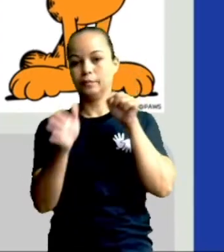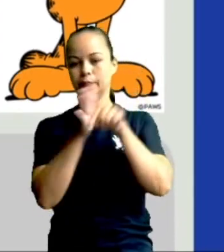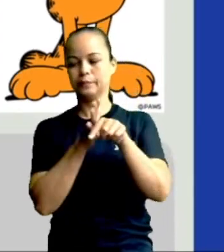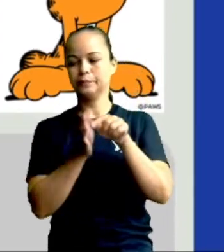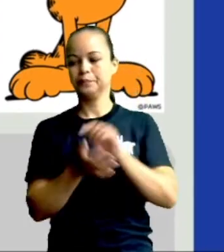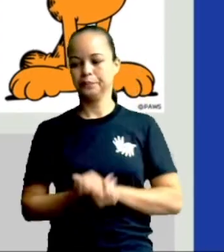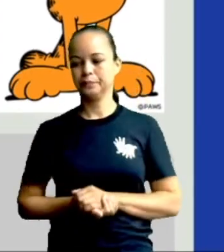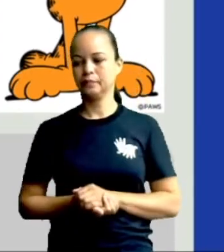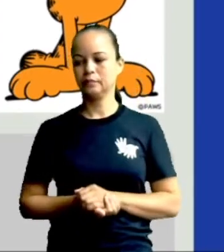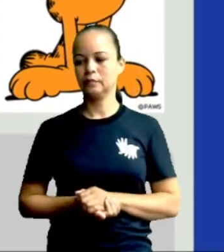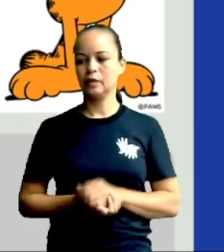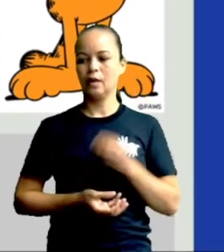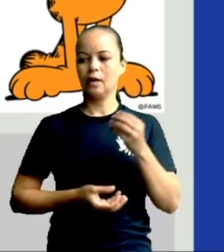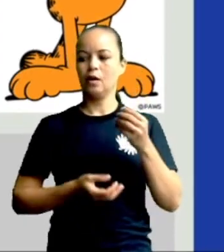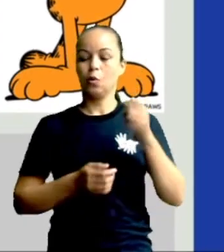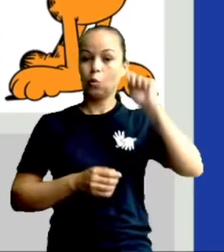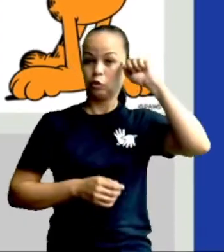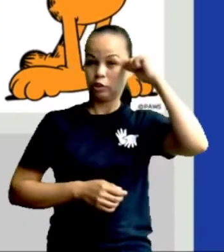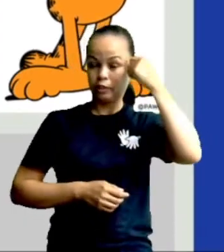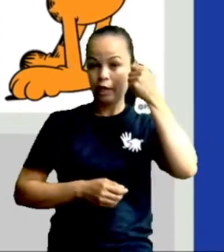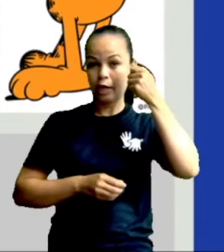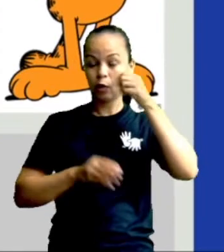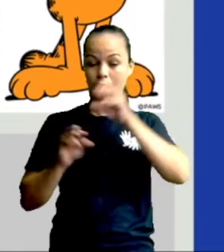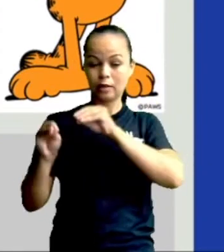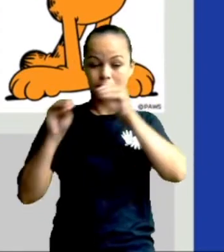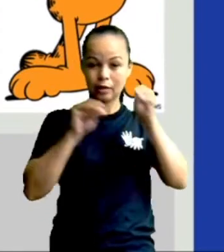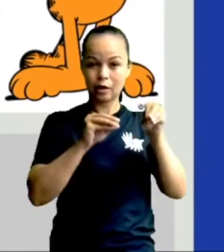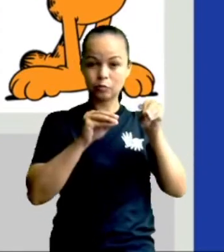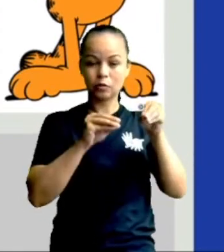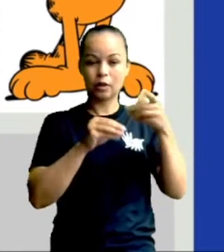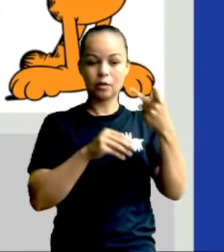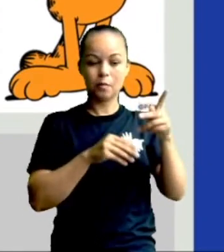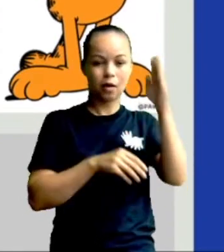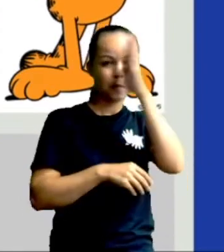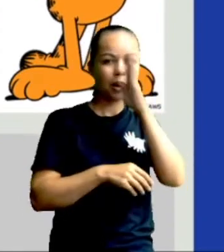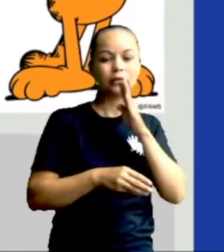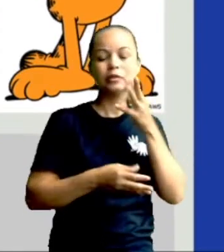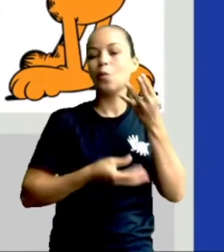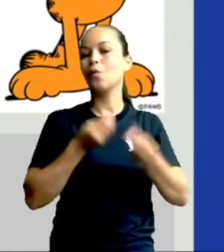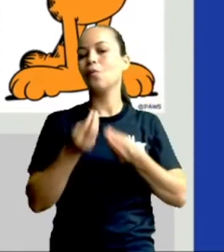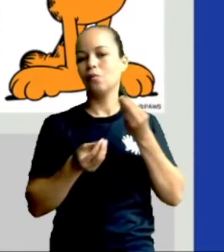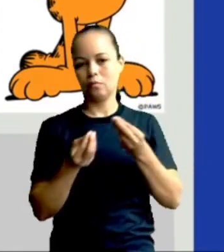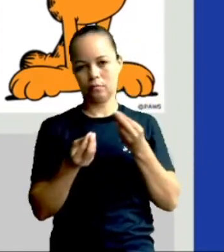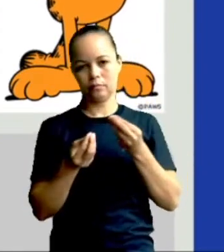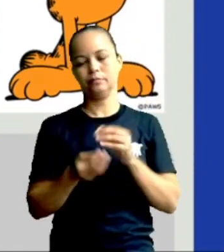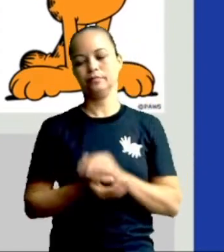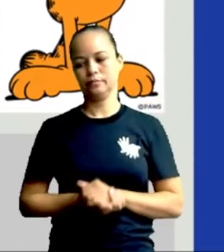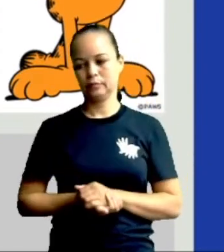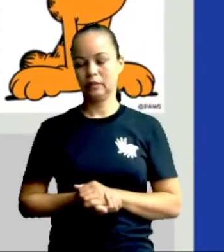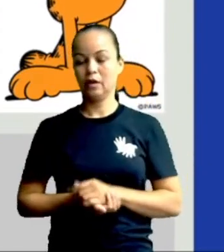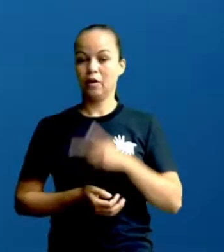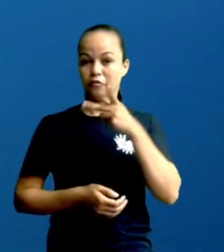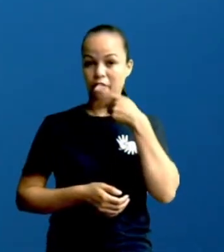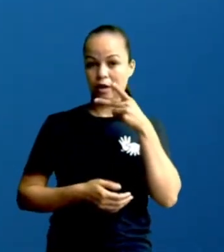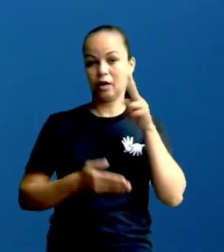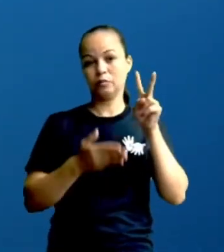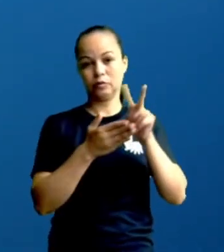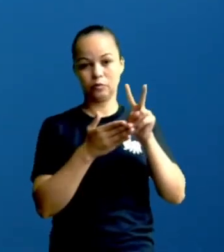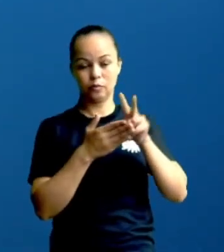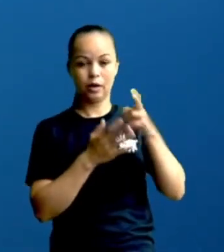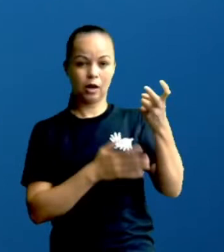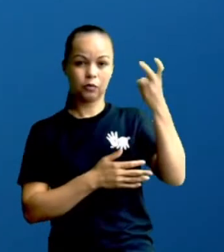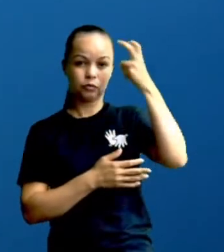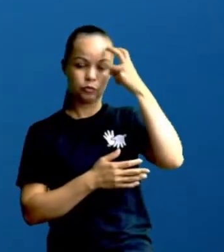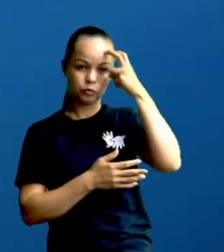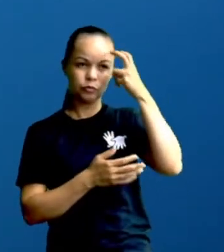como os negros eram transportados para o Brasil? A gente falou sobre a cultura indígena, falando sobre a herança africana,